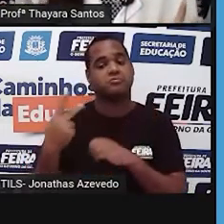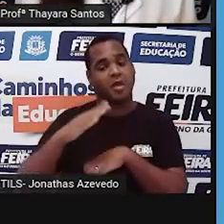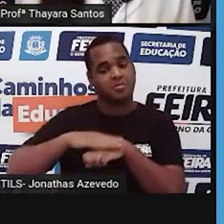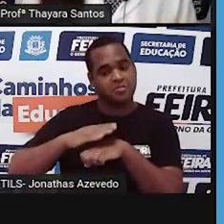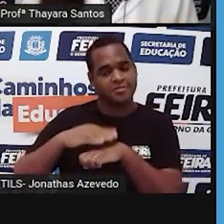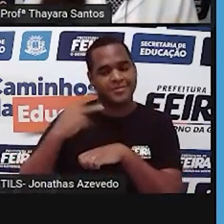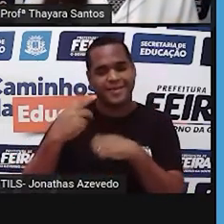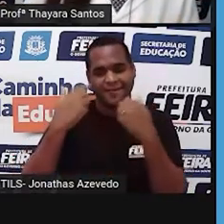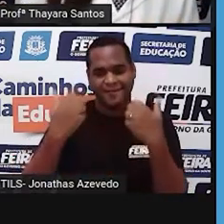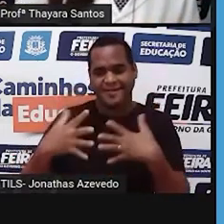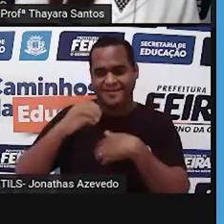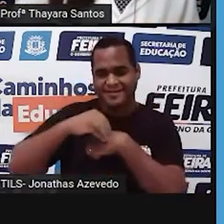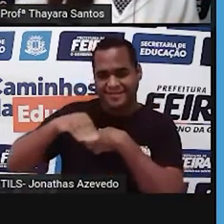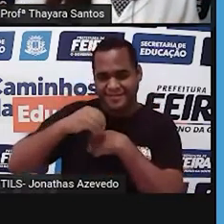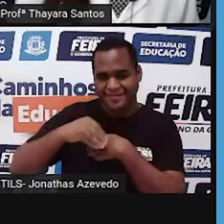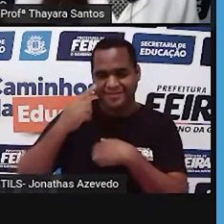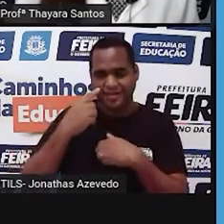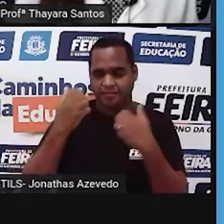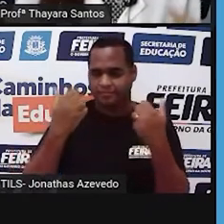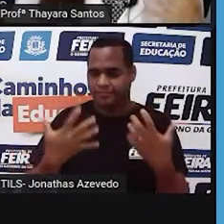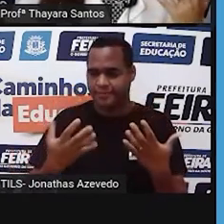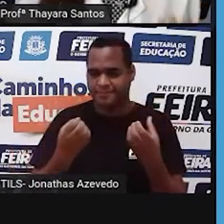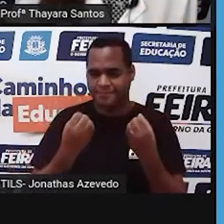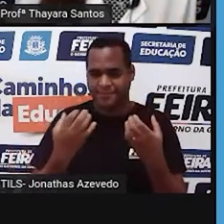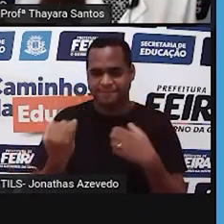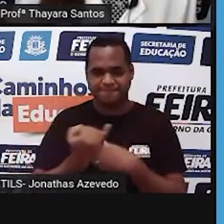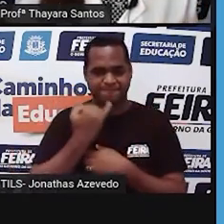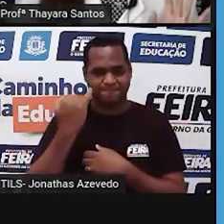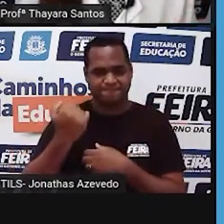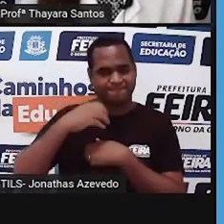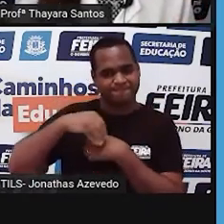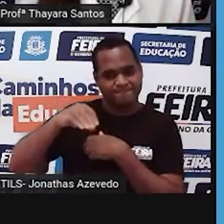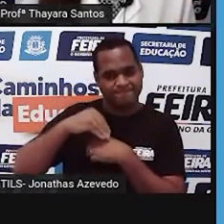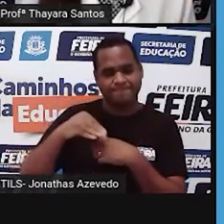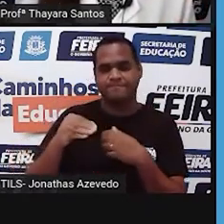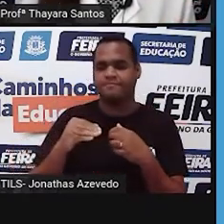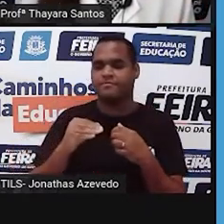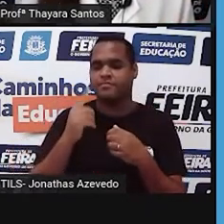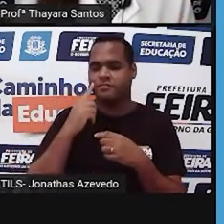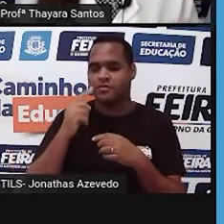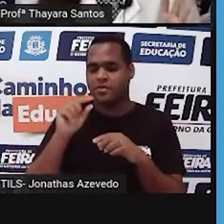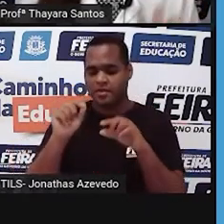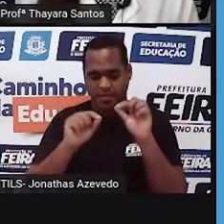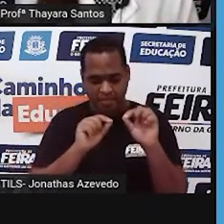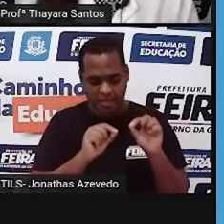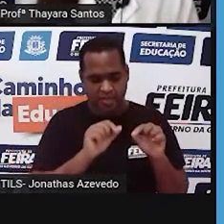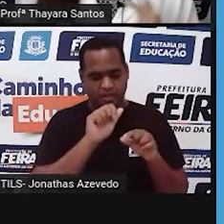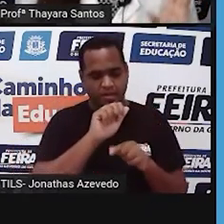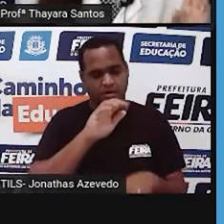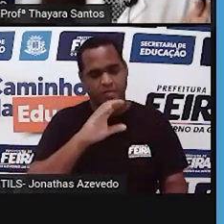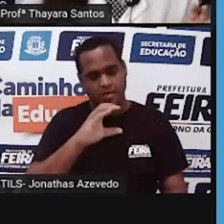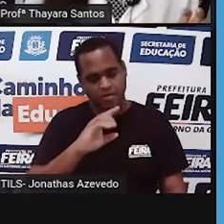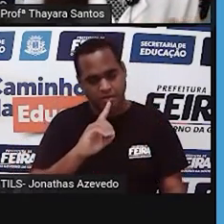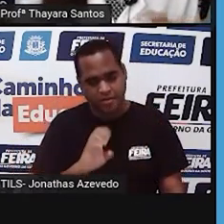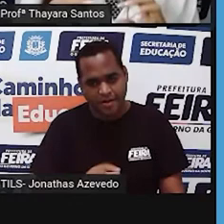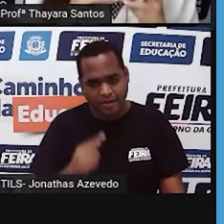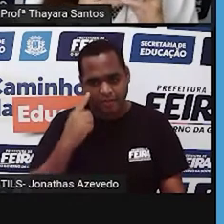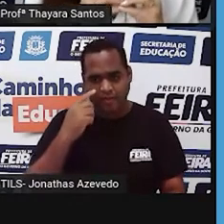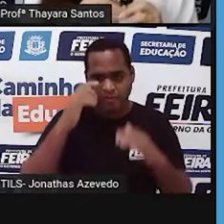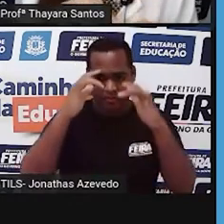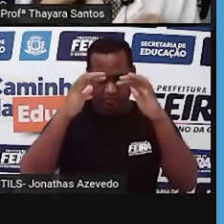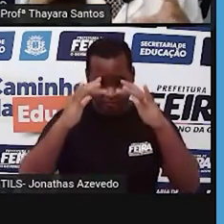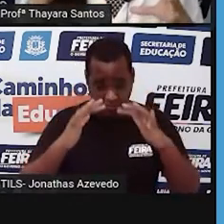E eu vou trazer algumas dessas palavras agora. Geralmente, no glossário, elas estão em ordem alfabética. Aqui, eu preferi deixar elas